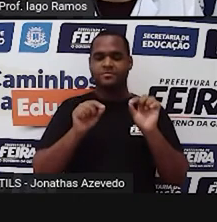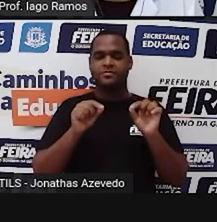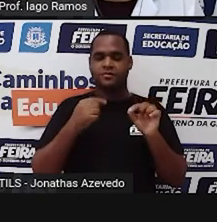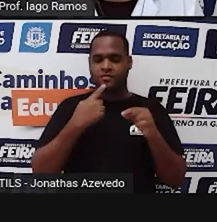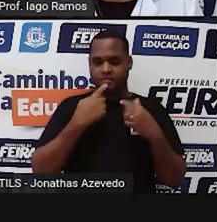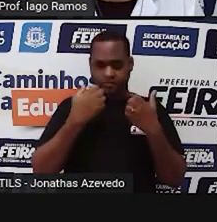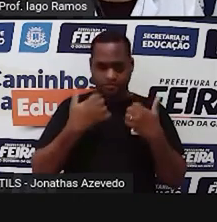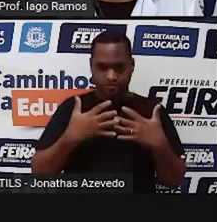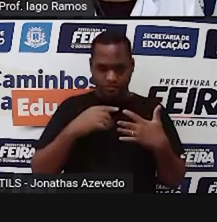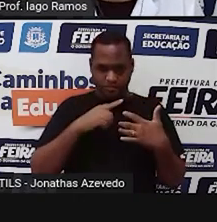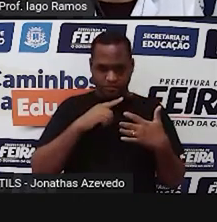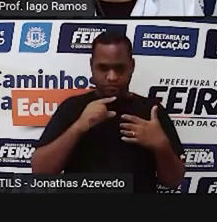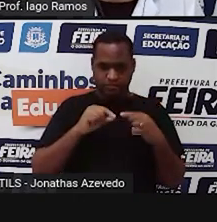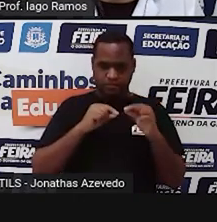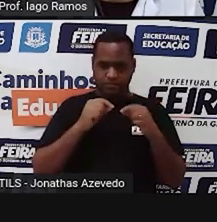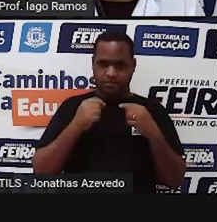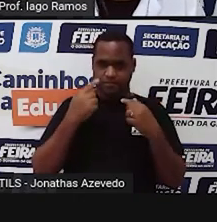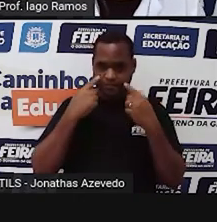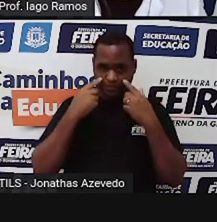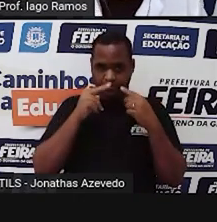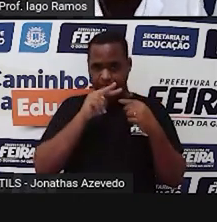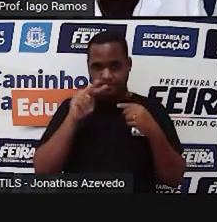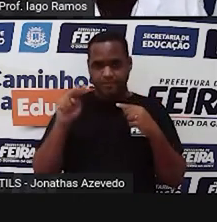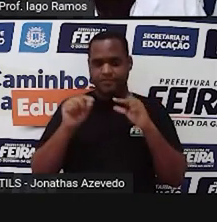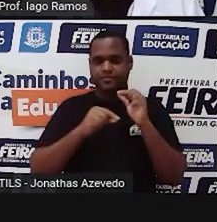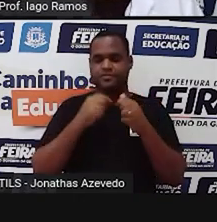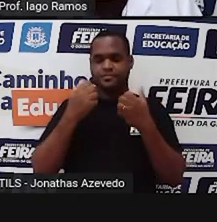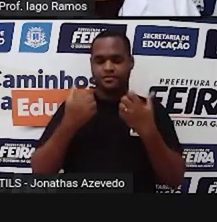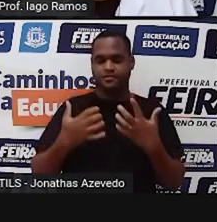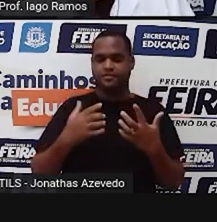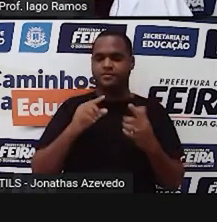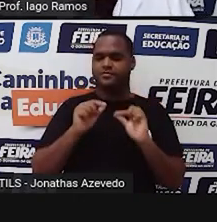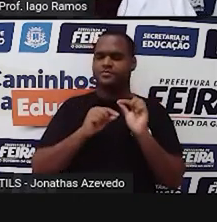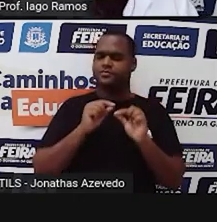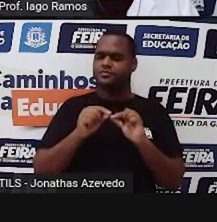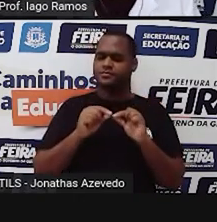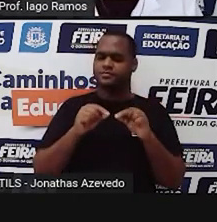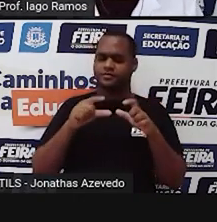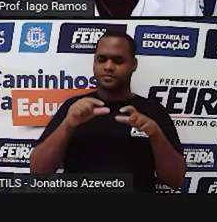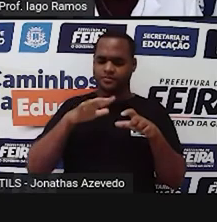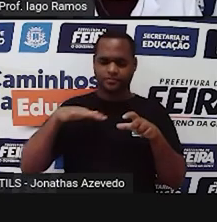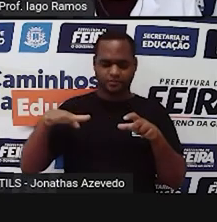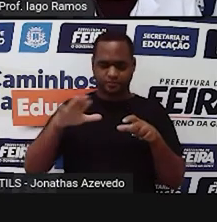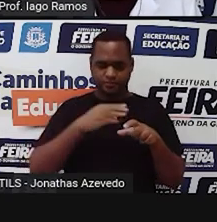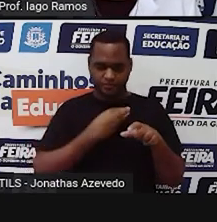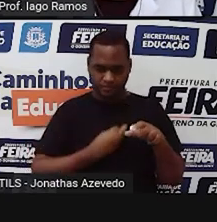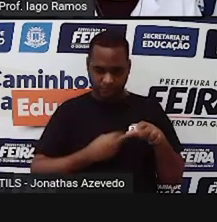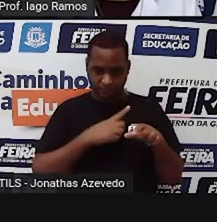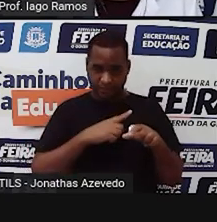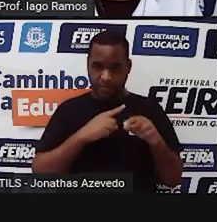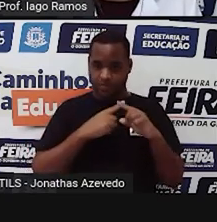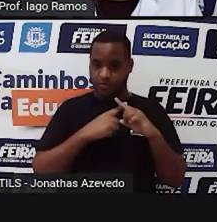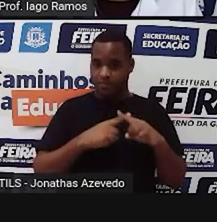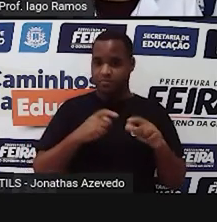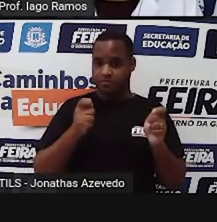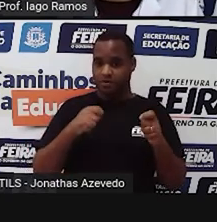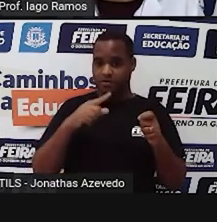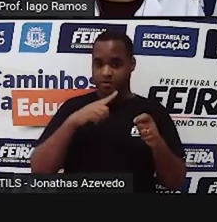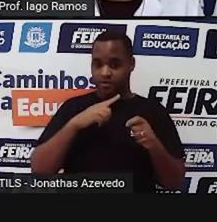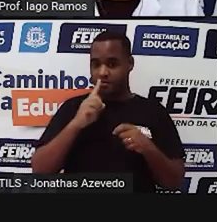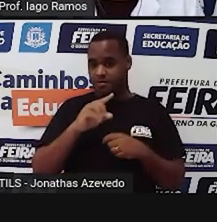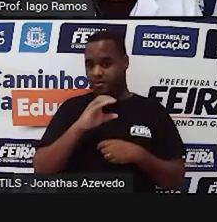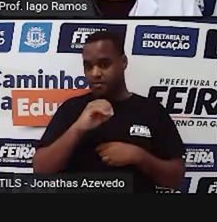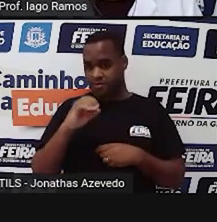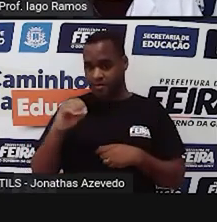Esse esquemazinho, a gente olhando aí, ó. Para que lado está indo? A gente vai saber se a gente vai fazer multiplicações por mil,